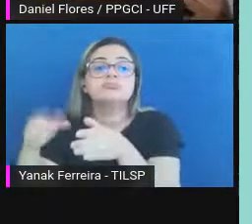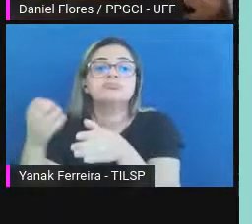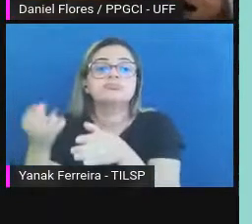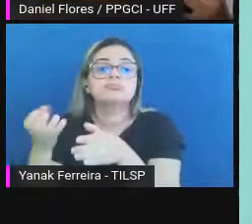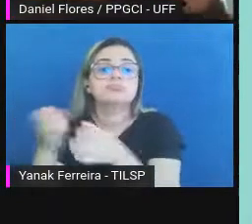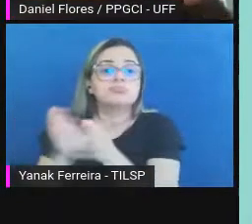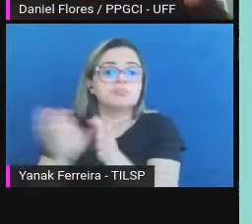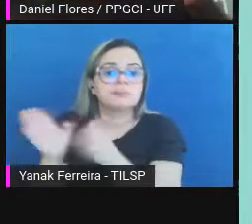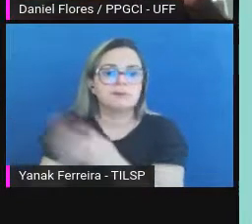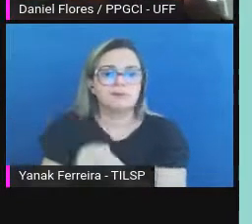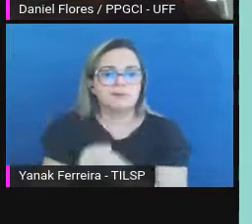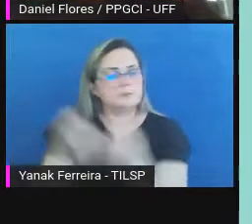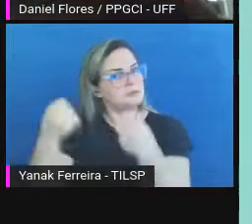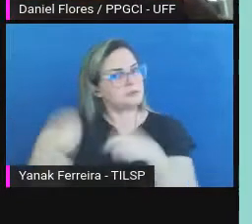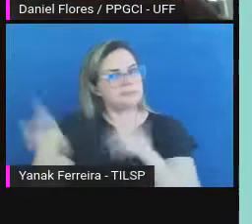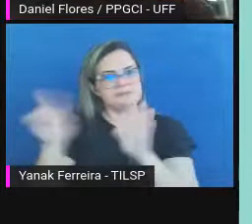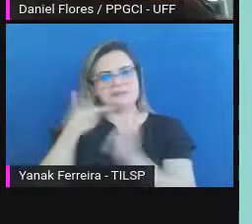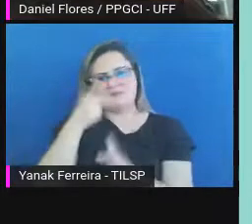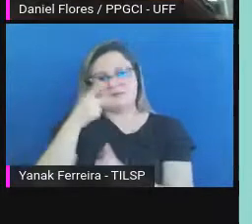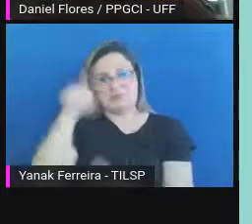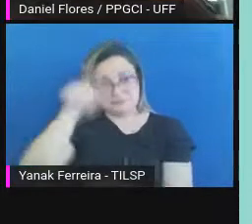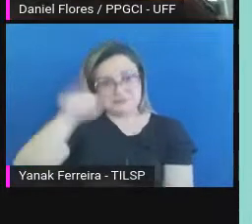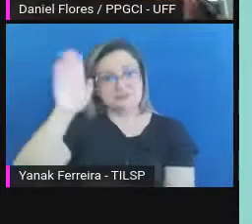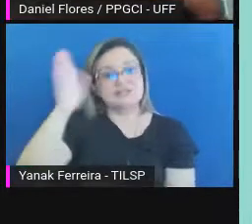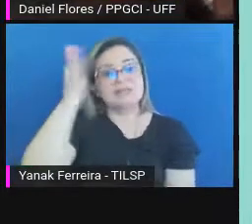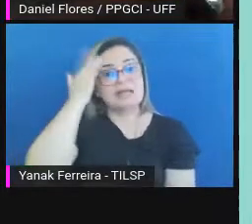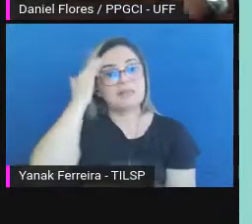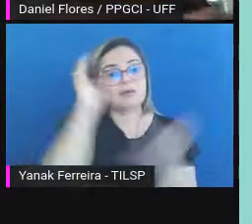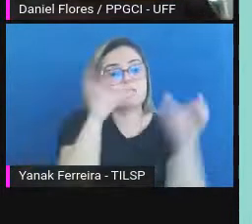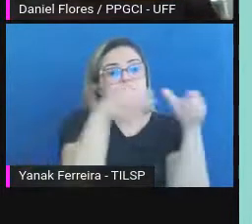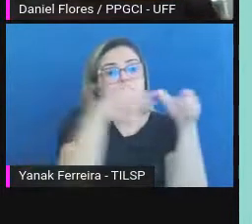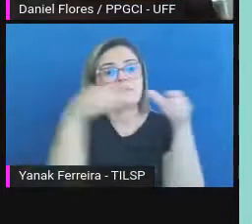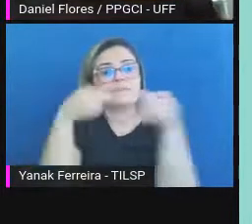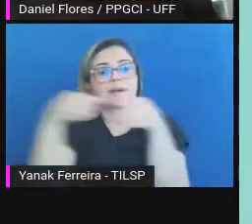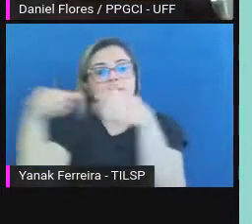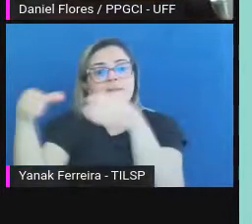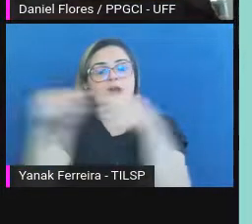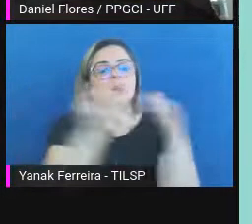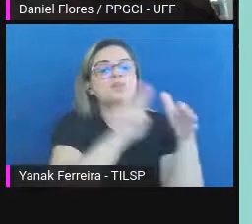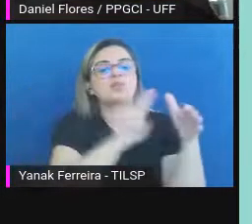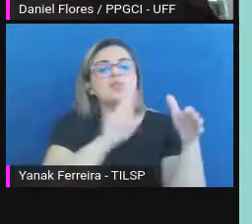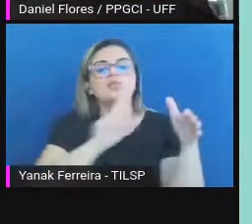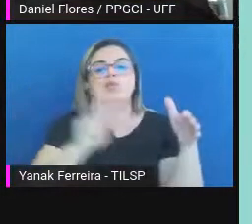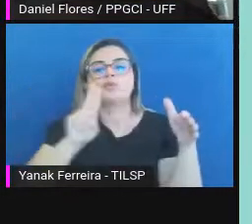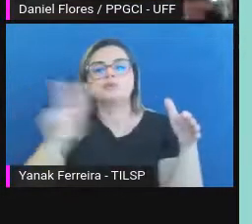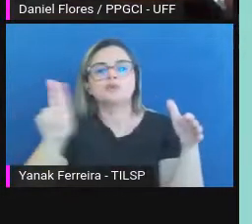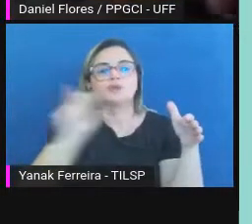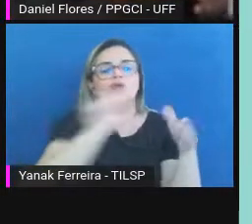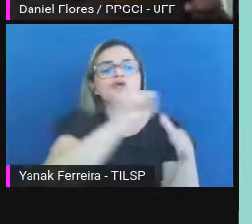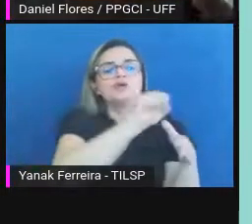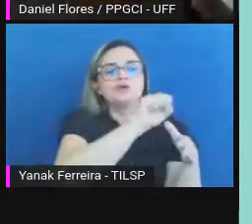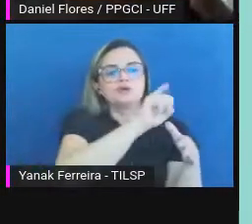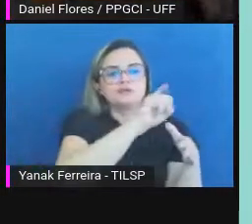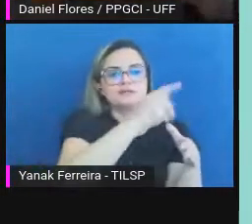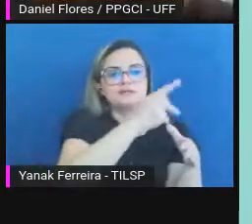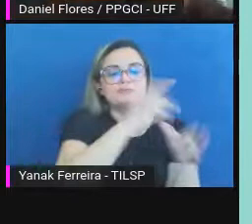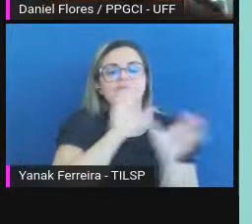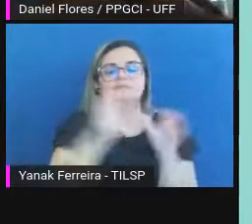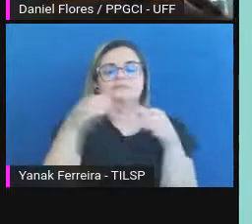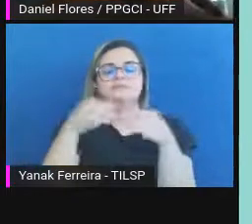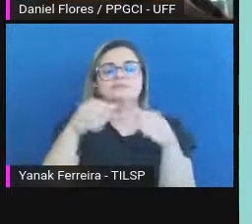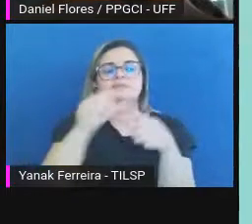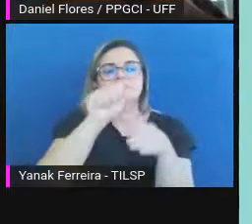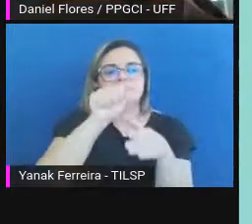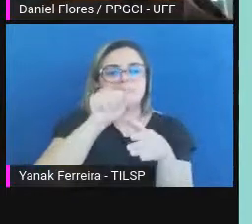Não preciso dizer, você já sabe agora dos três pacotes, o primeiro é o CIP de submissão, o segundo é o AIP de